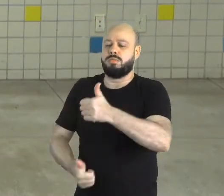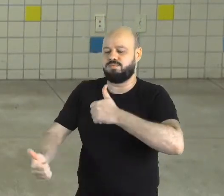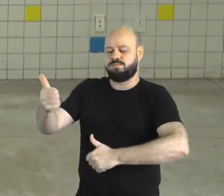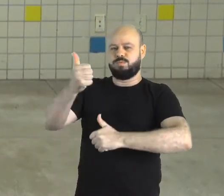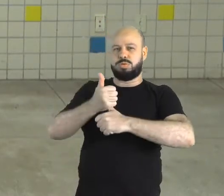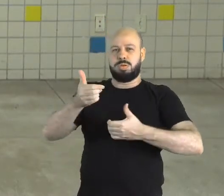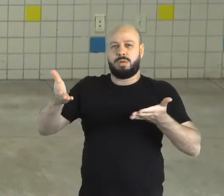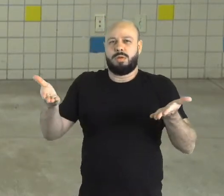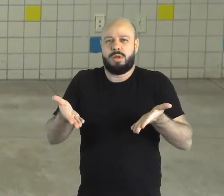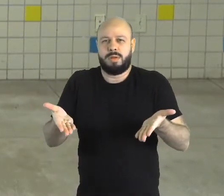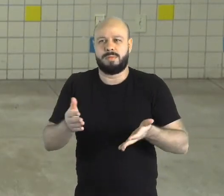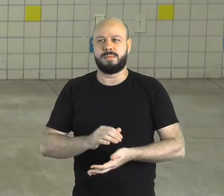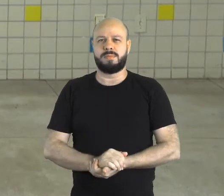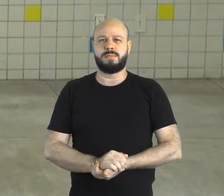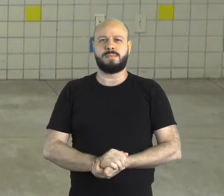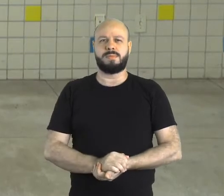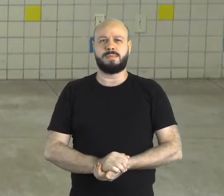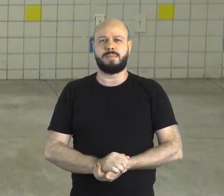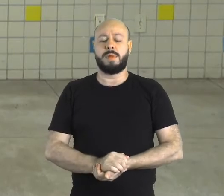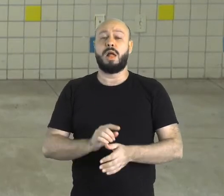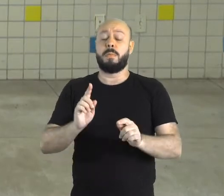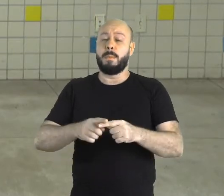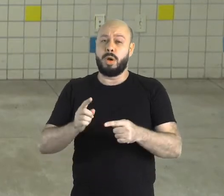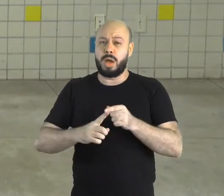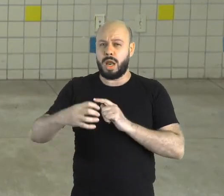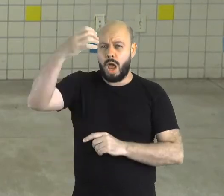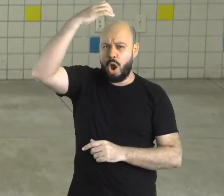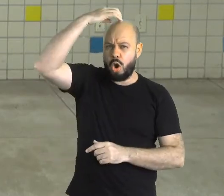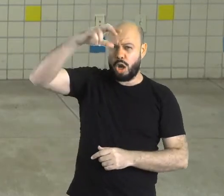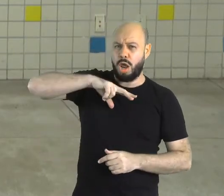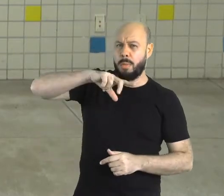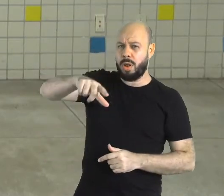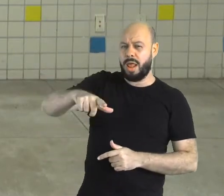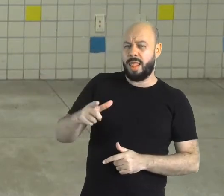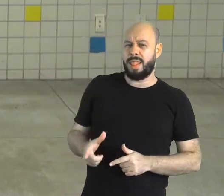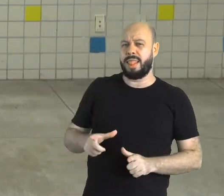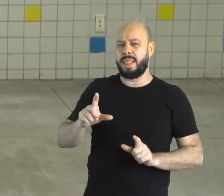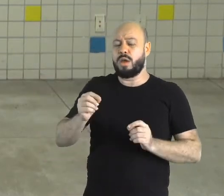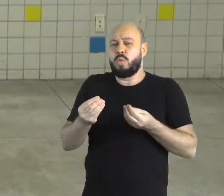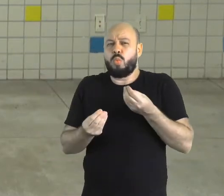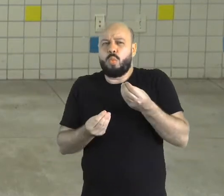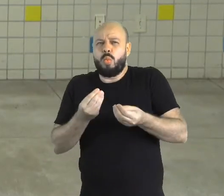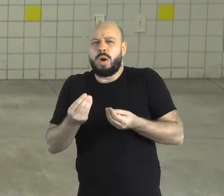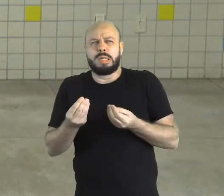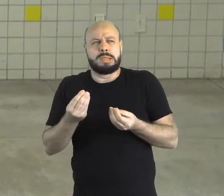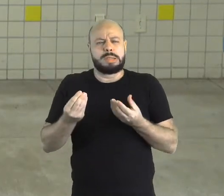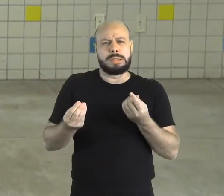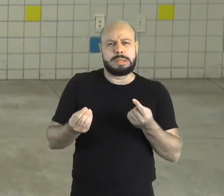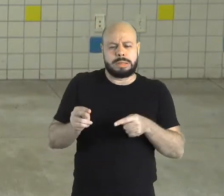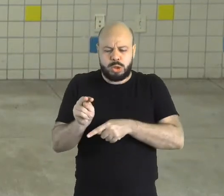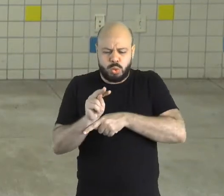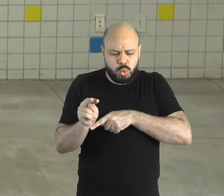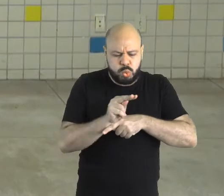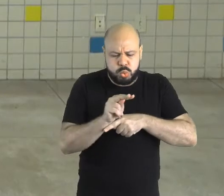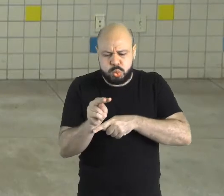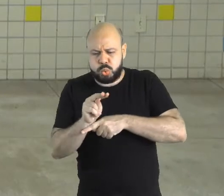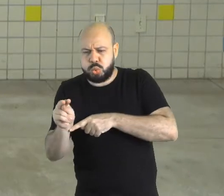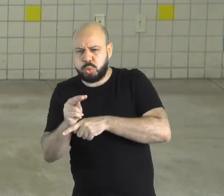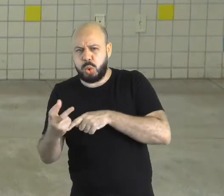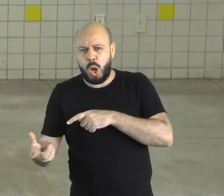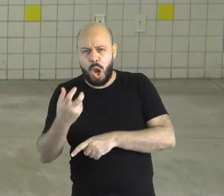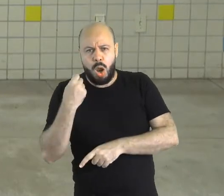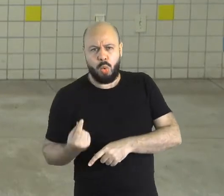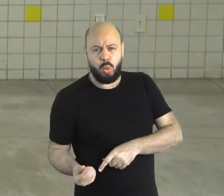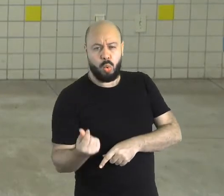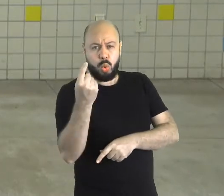Por quê? Porque a coroa portuguesa, ela não tinha como, de certa forma, fiscalizar e ganhar lucro com a